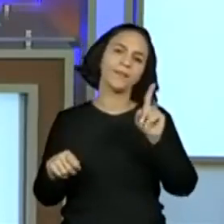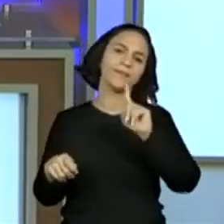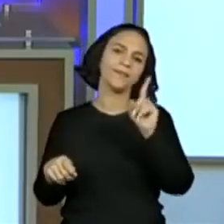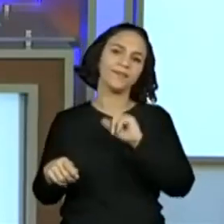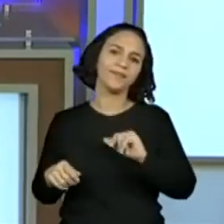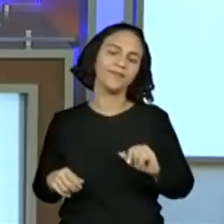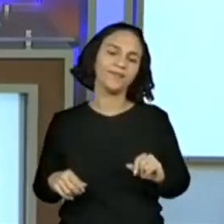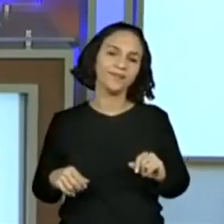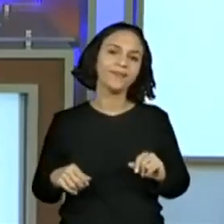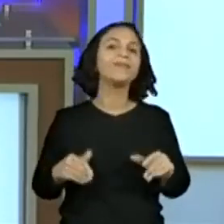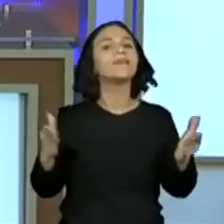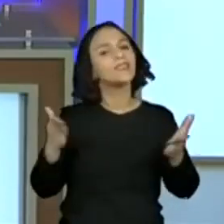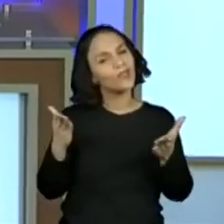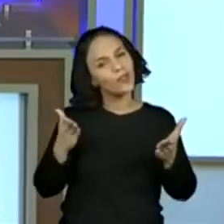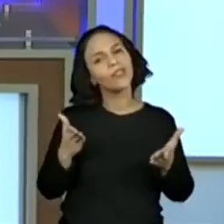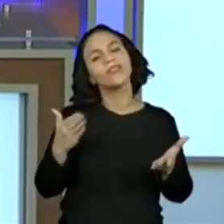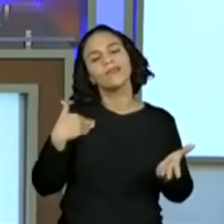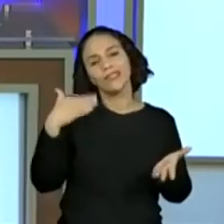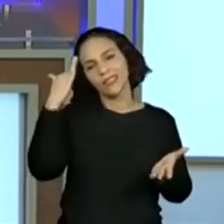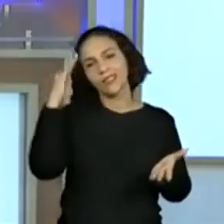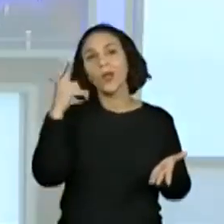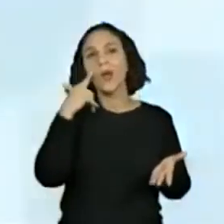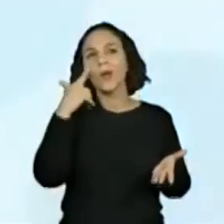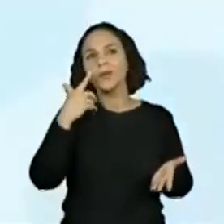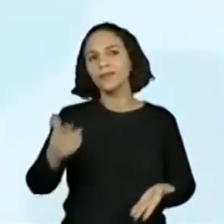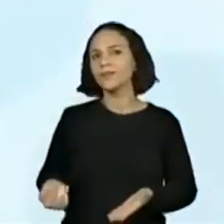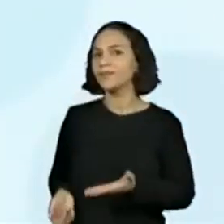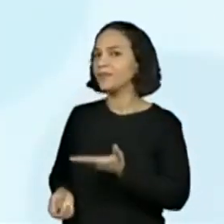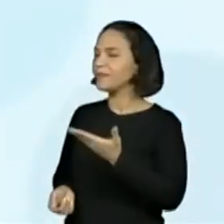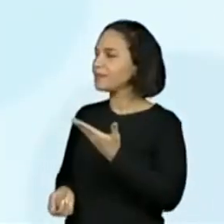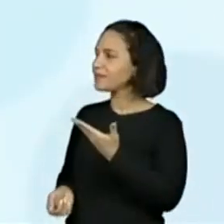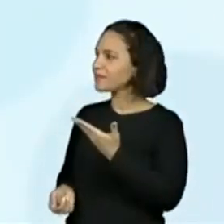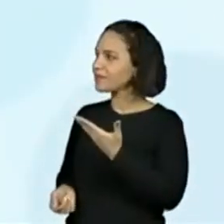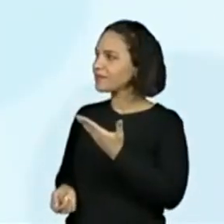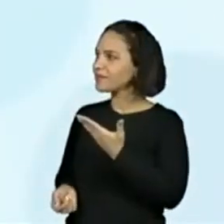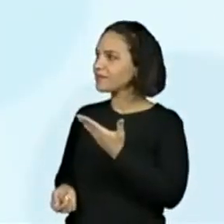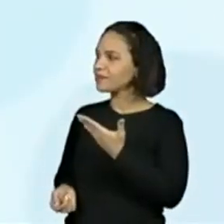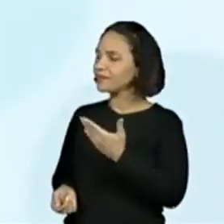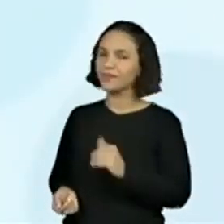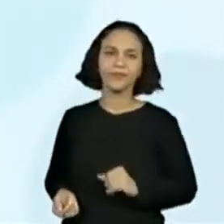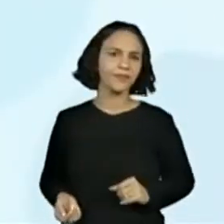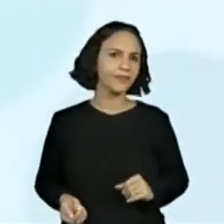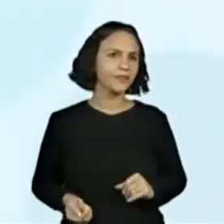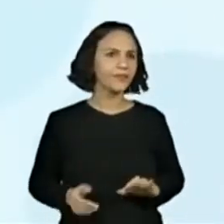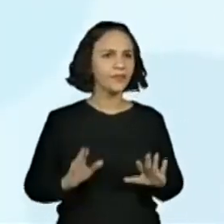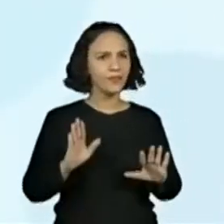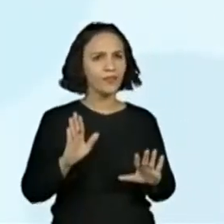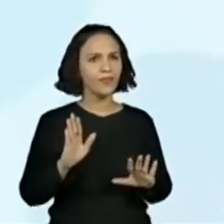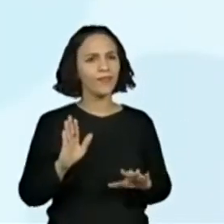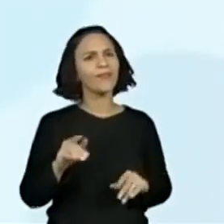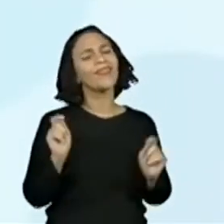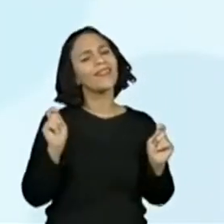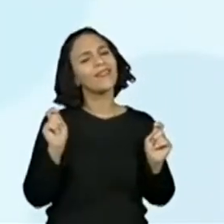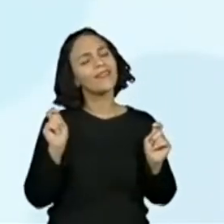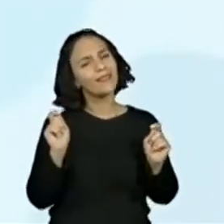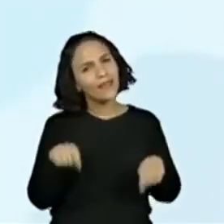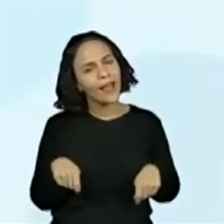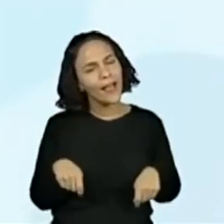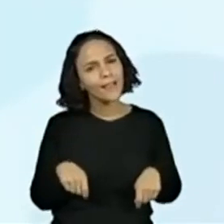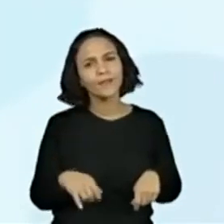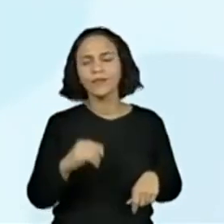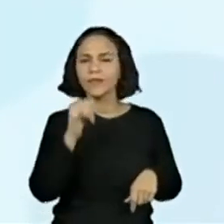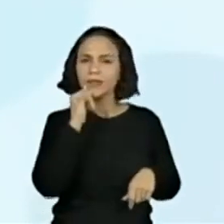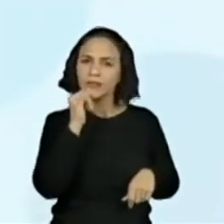É isso que a gente vai ver agora. Coloca aqui na telinha pra mim, por favor. Vamos lá. Podemos determinar o perímetro